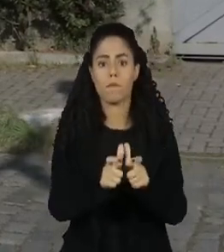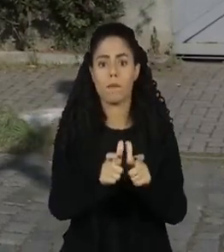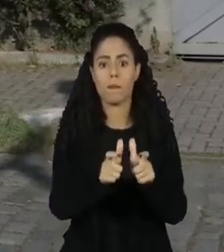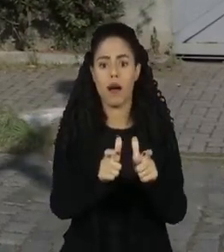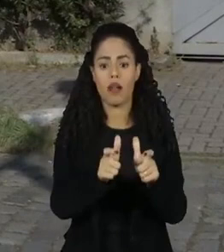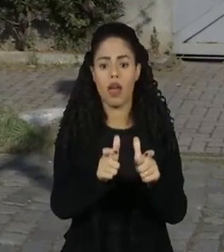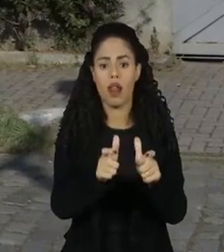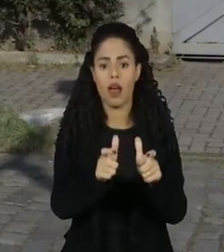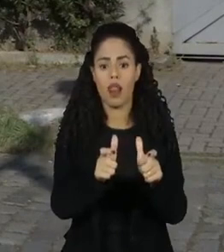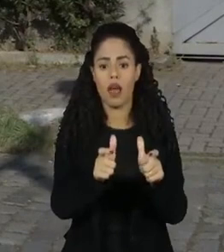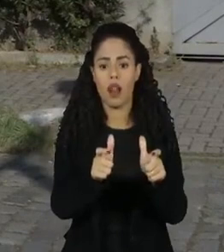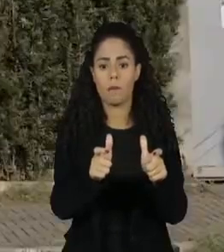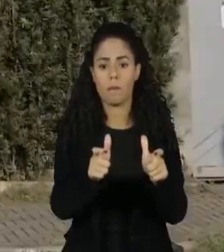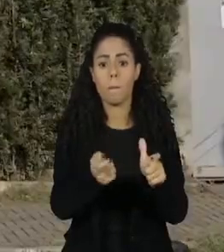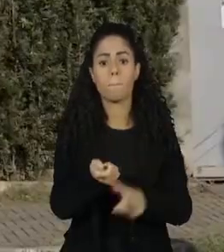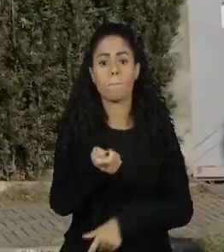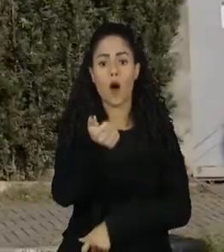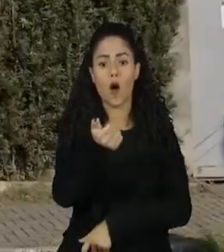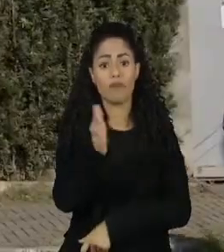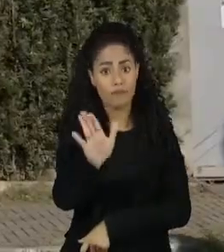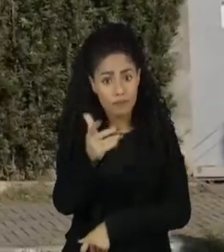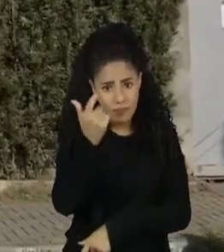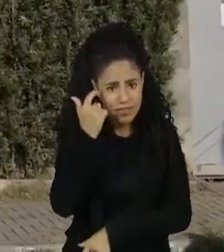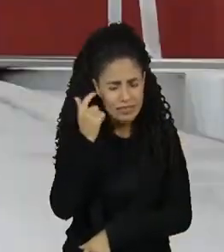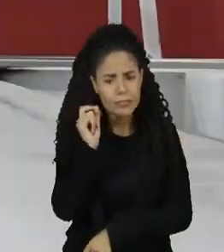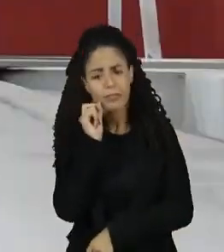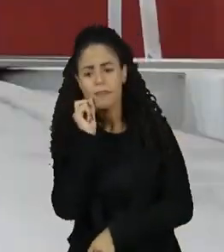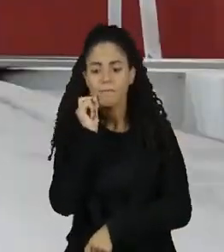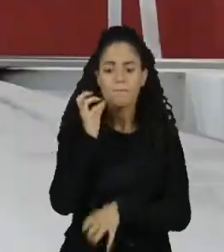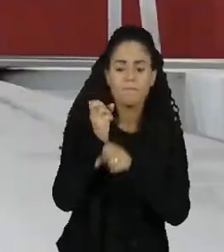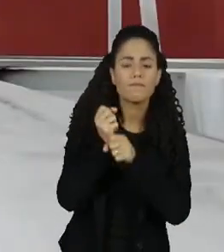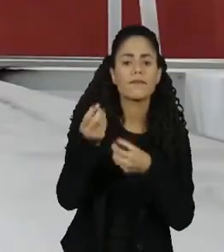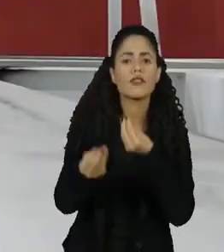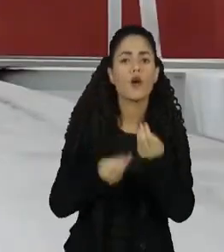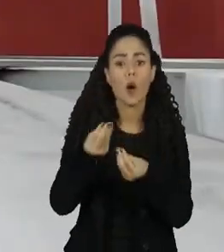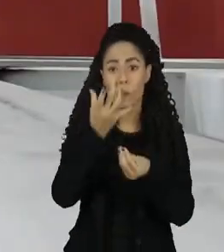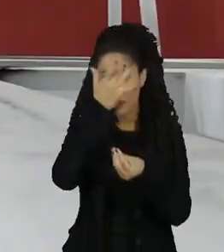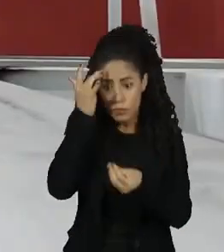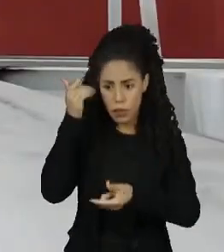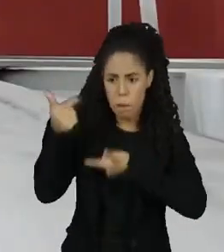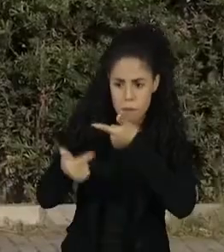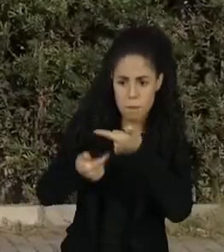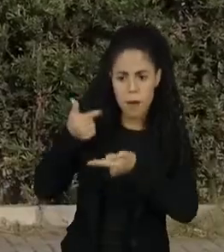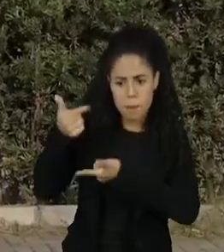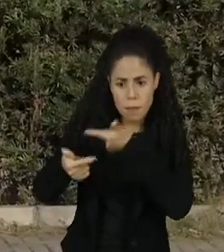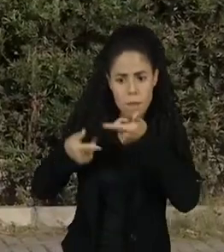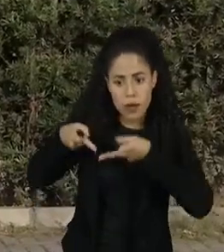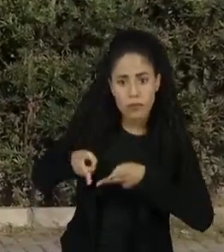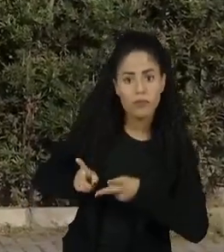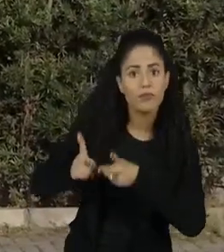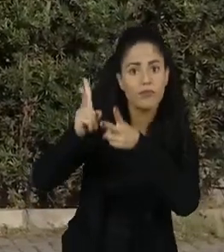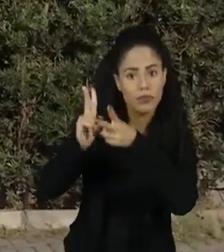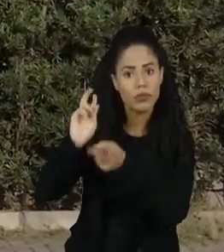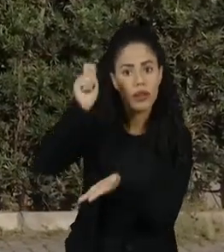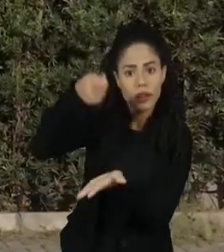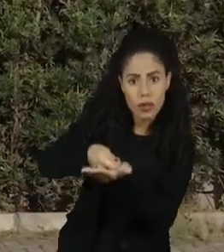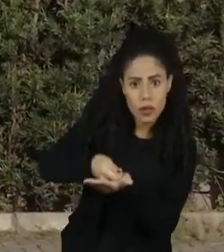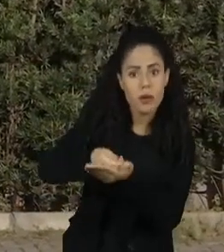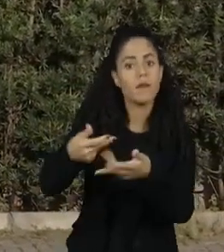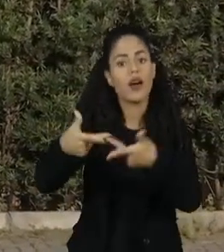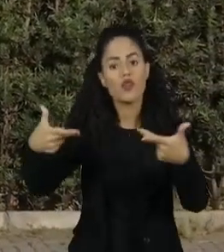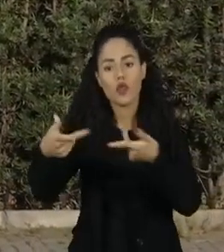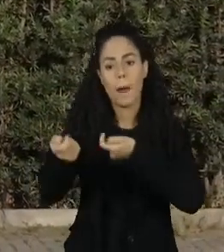menor do que se projetava. A conta não fecha, já que os trabalhadores em atividade que bancam os benefícios de